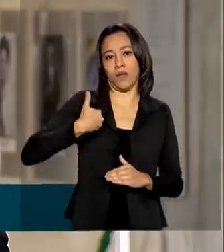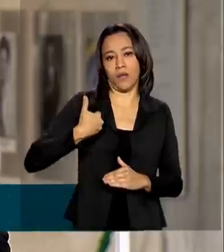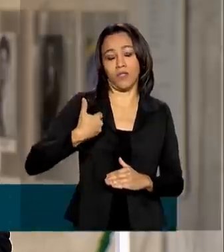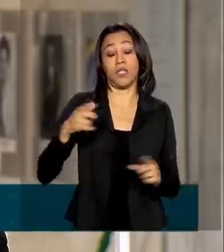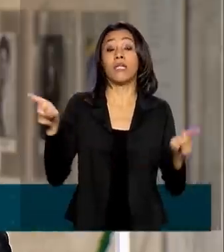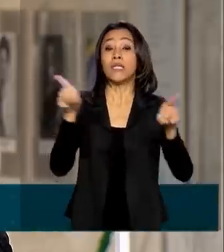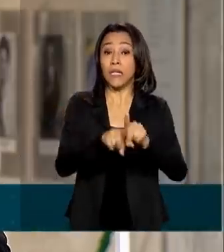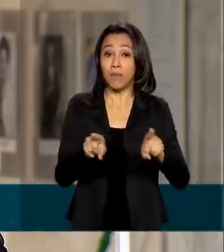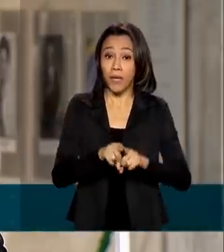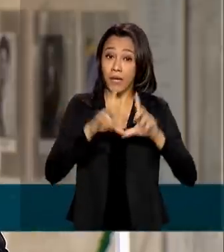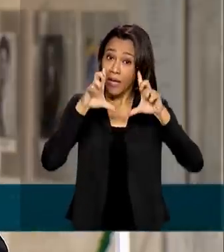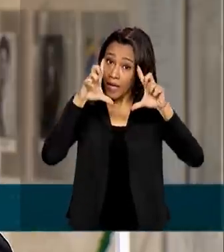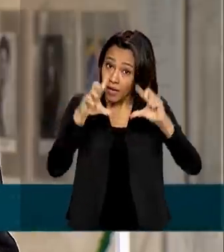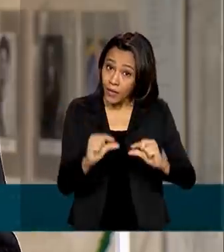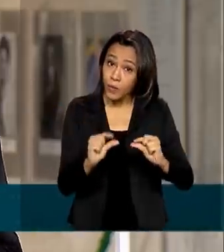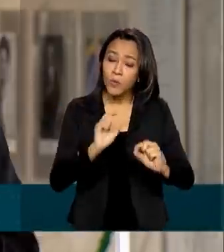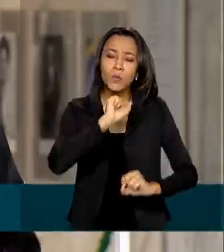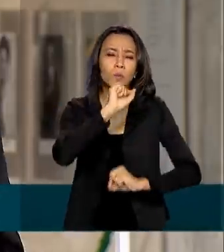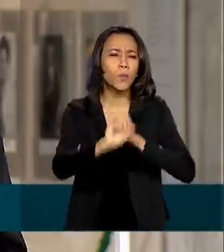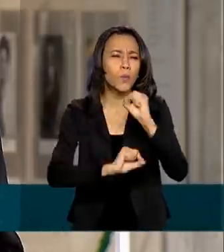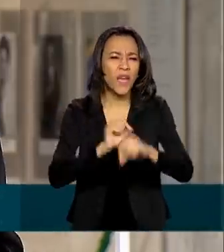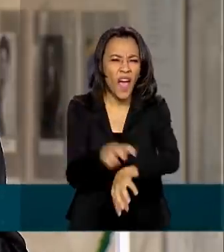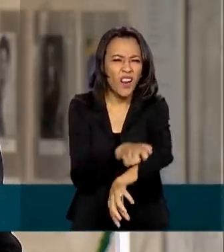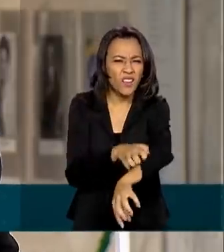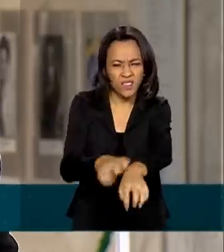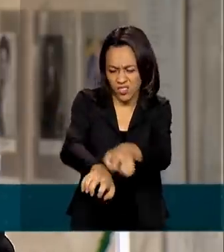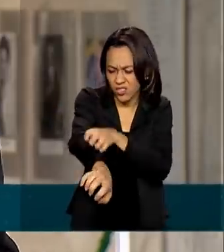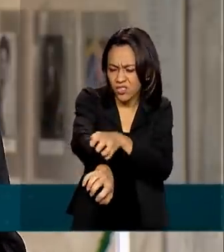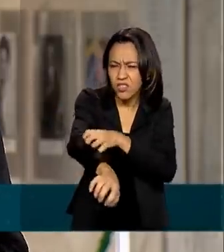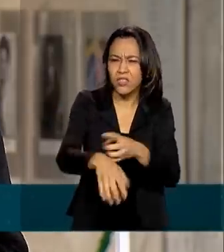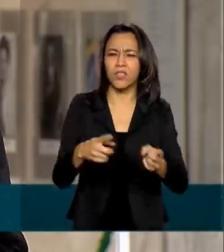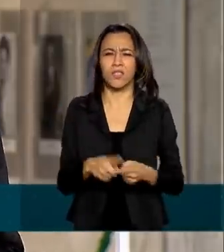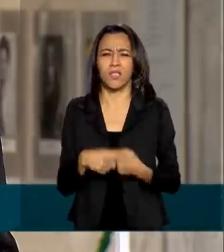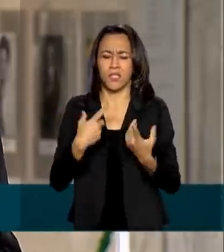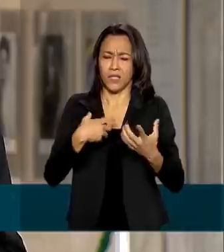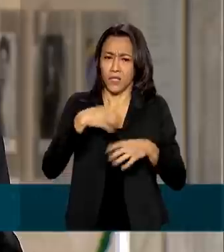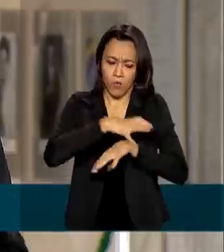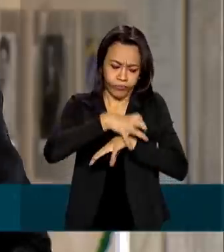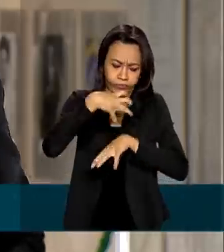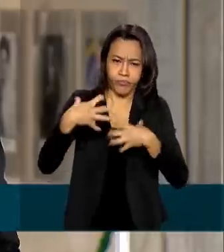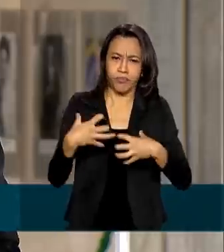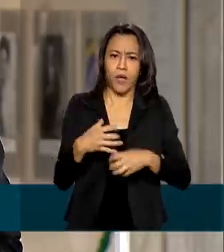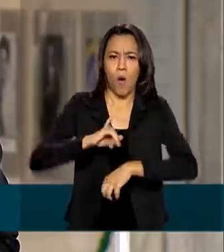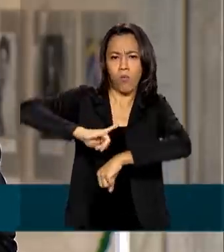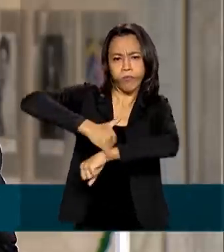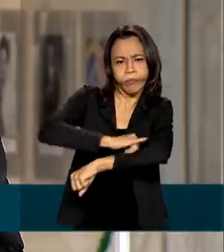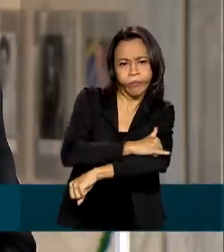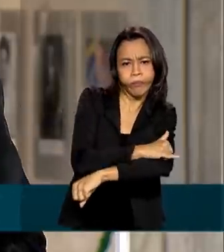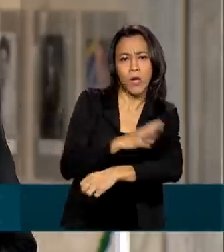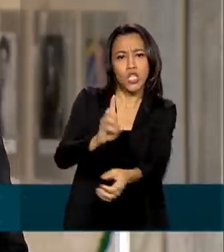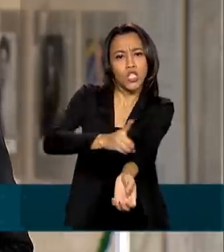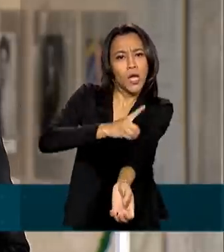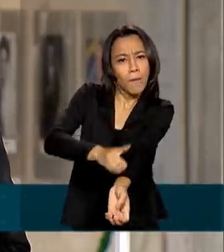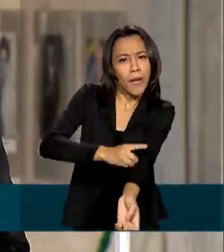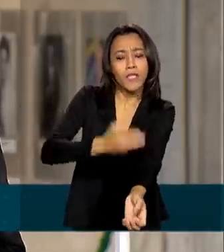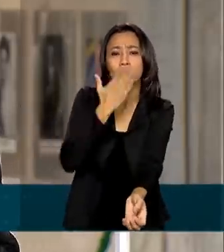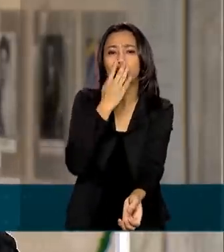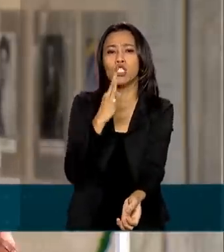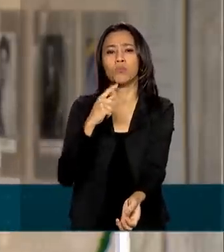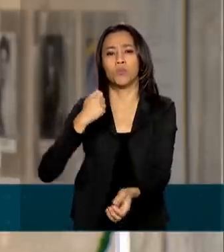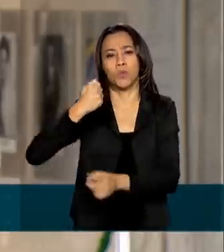Também reduz as chances delas desenvolverem alergias, infecções, diarreias, obesidade, diabetes tipo 2.